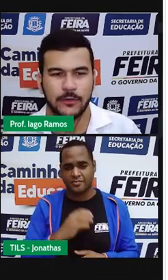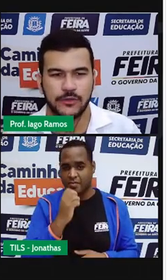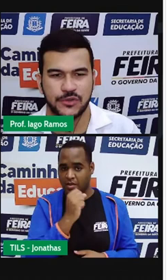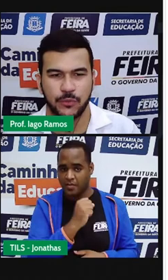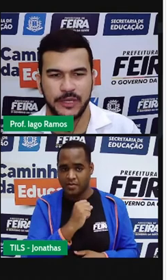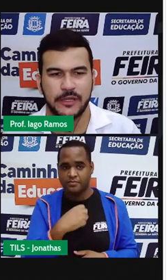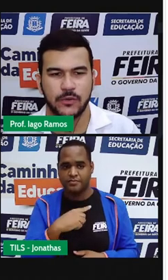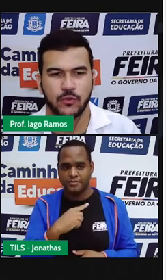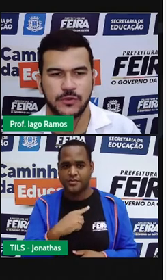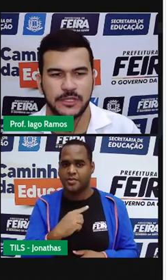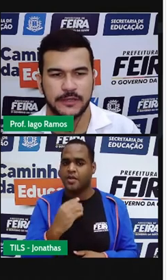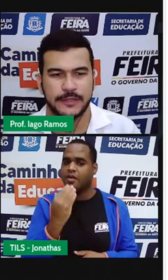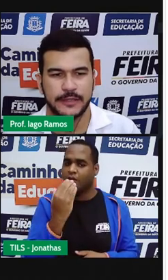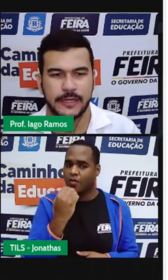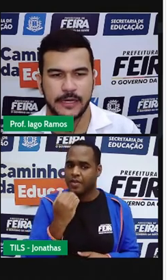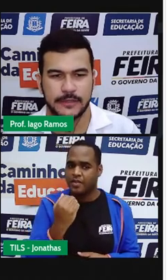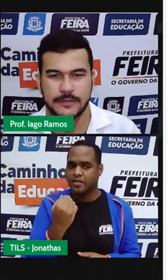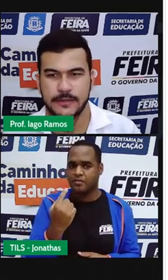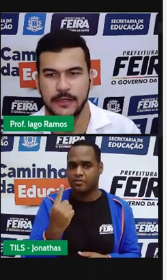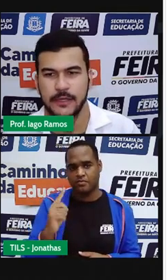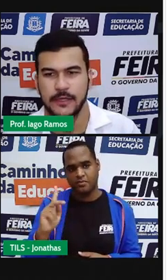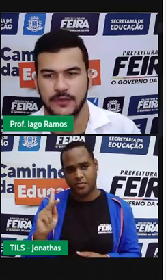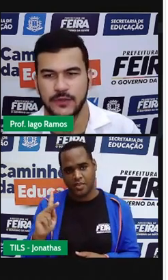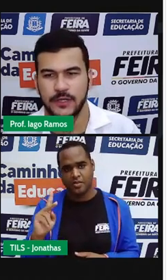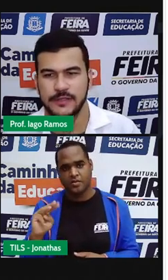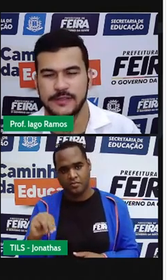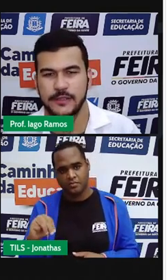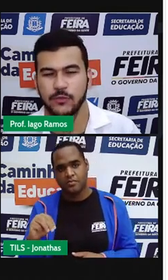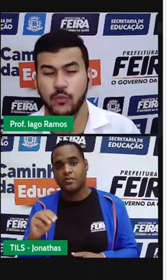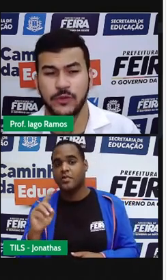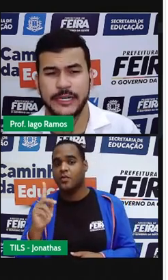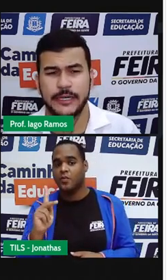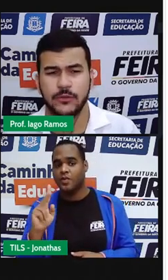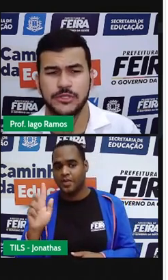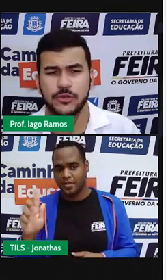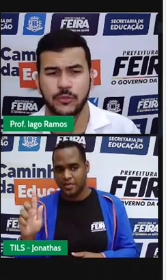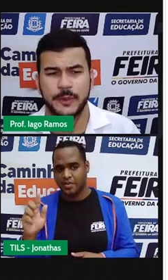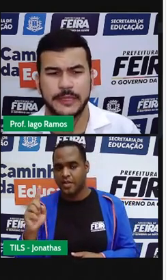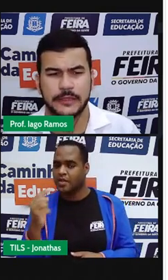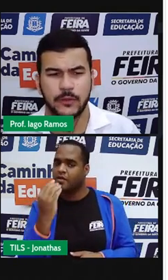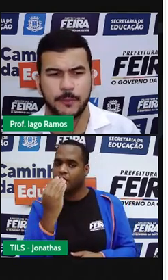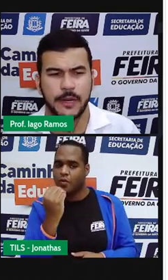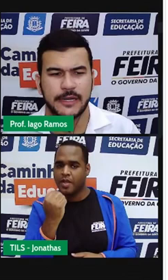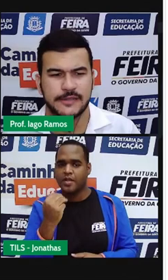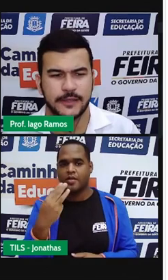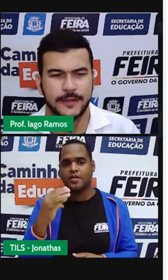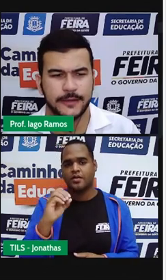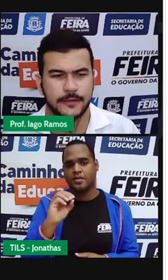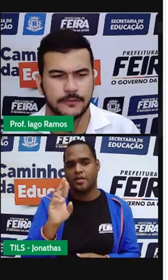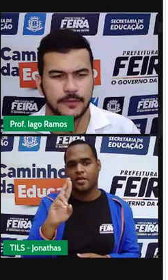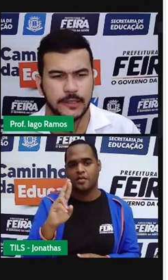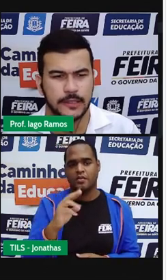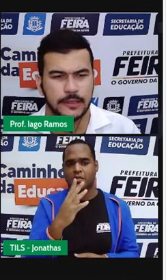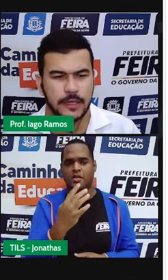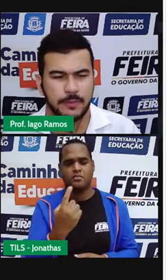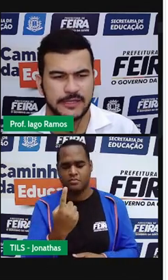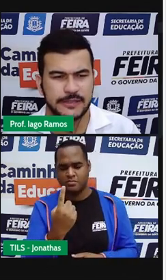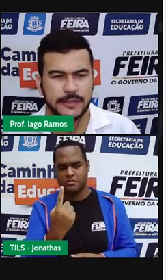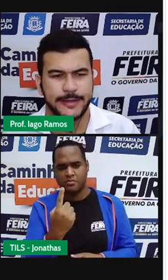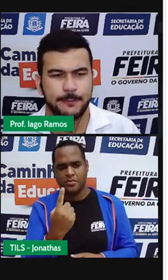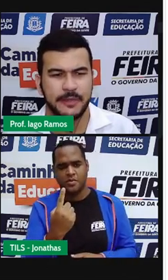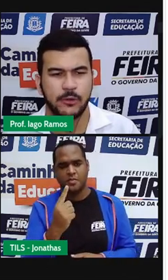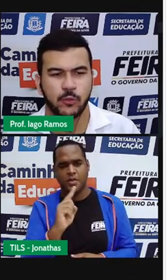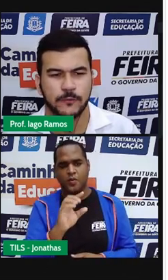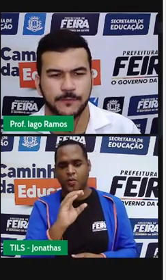Um quilo de comida custa 30 reais. só que assim, um quilo de comida não aparece aqui, né? Está